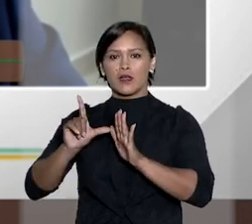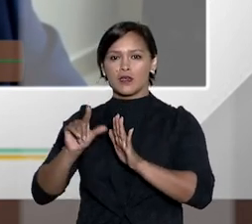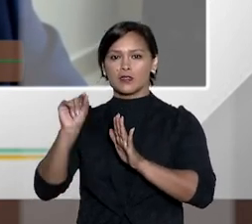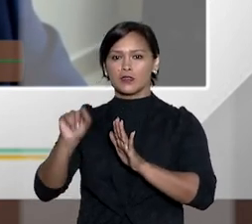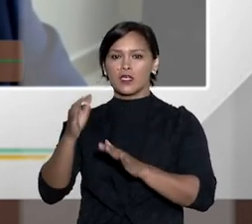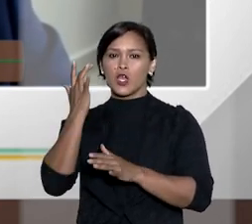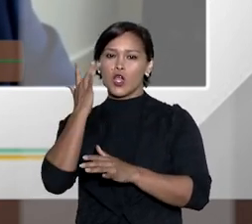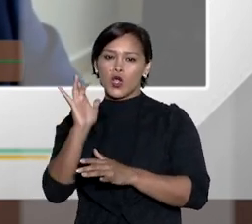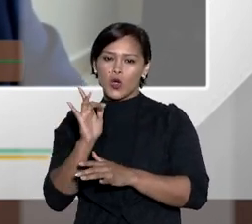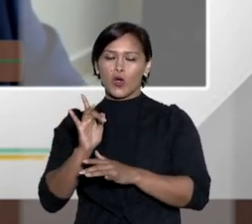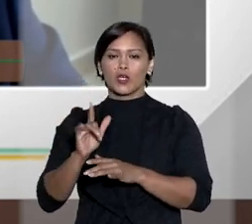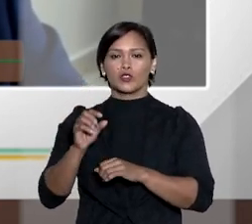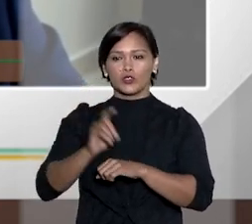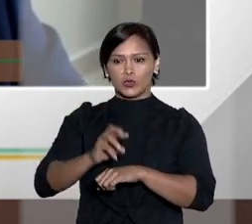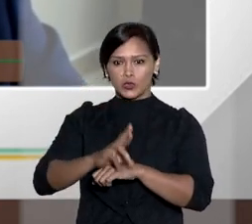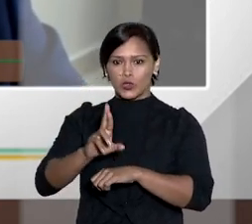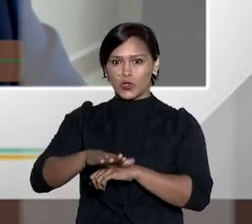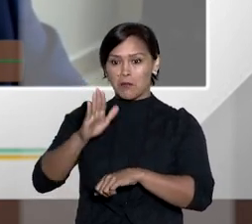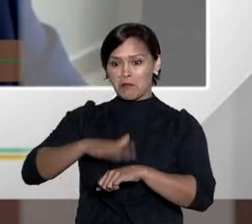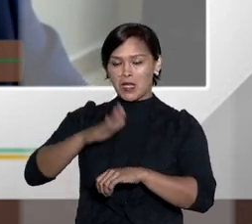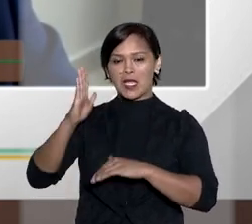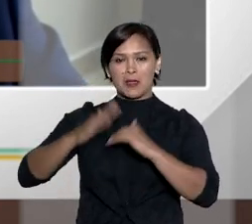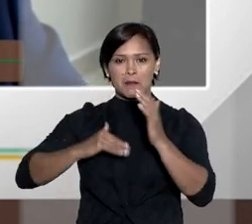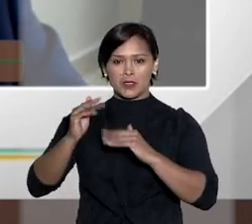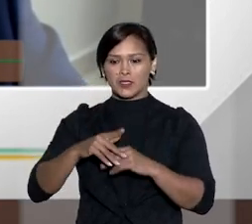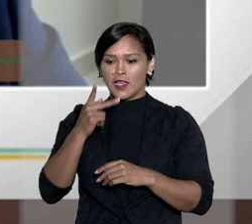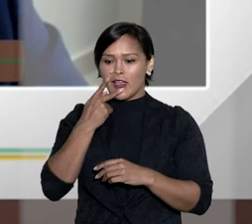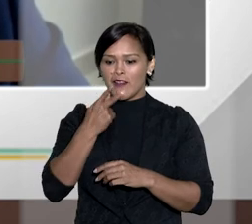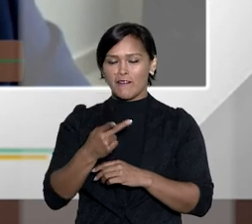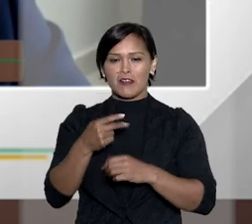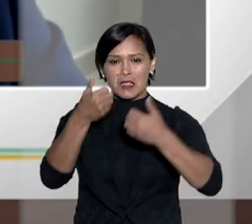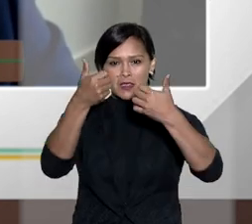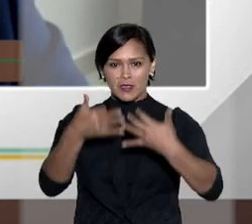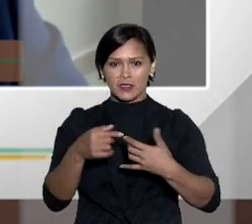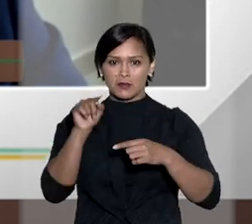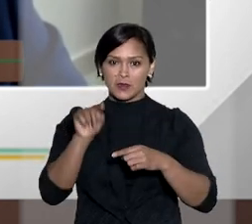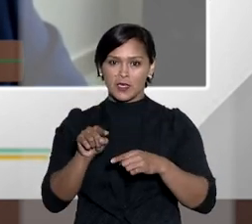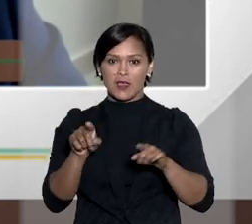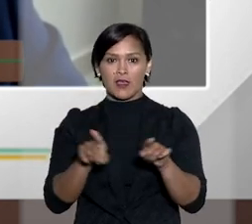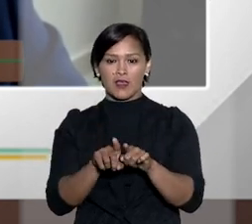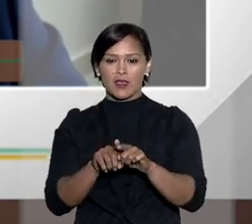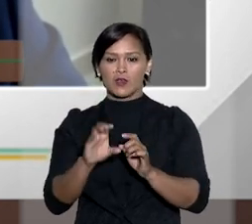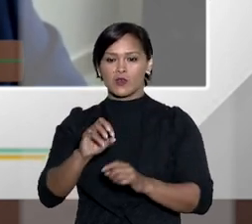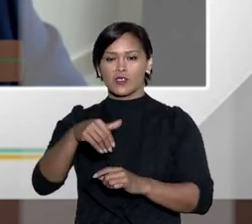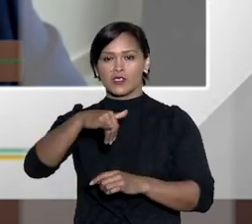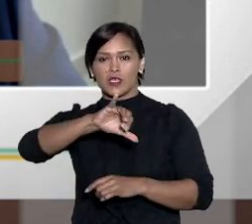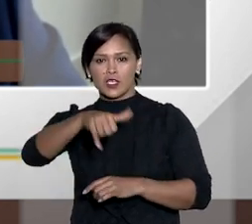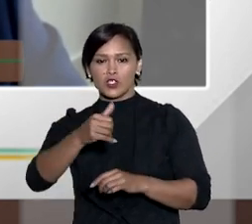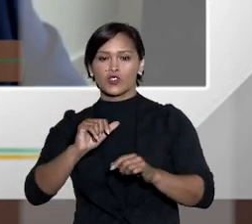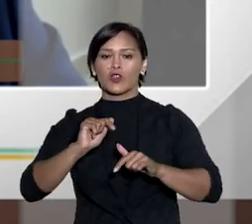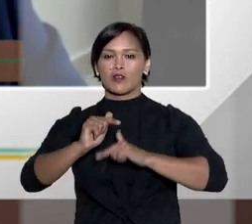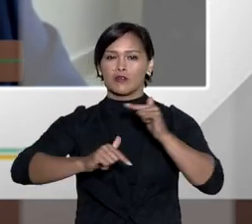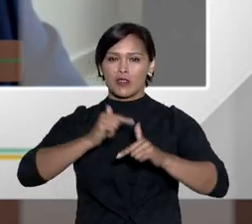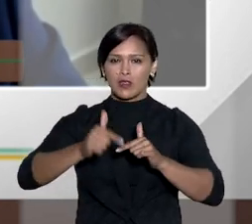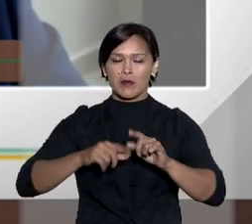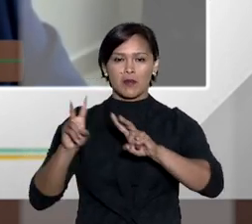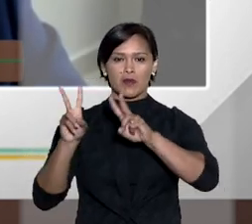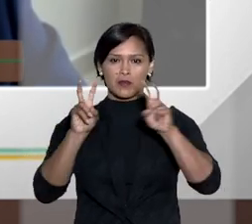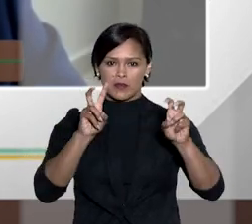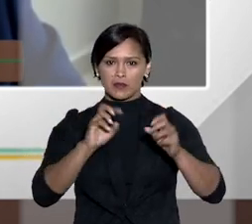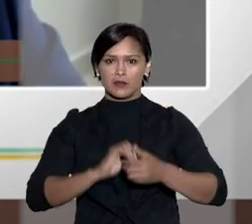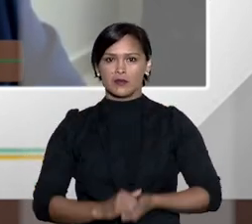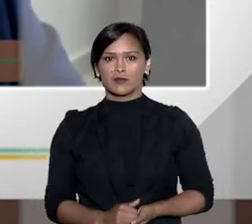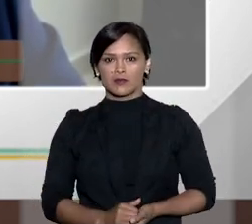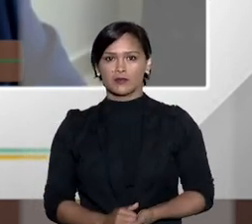seria a demanda predatória eu acho que o doutor Schini é mais capacitado do que eu para falar sobre isso que